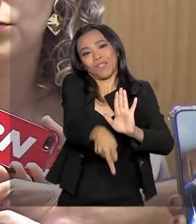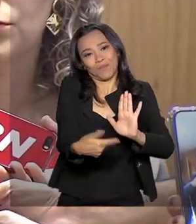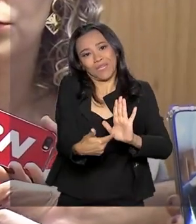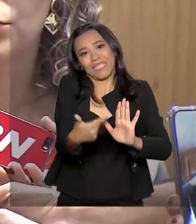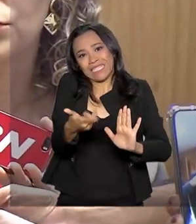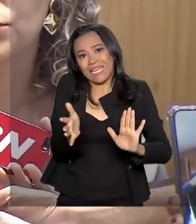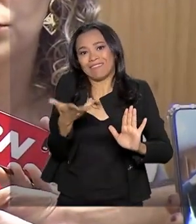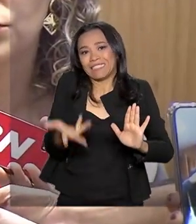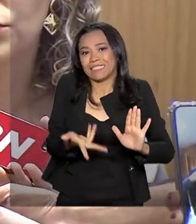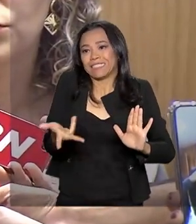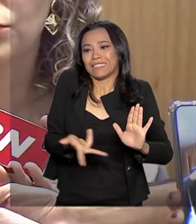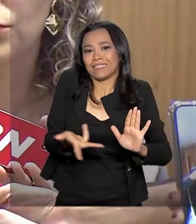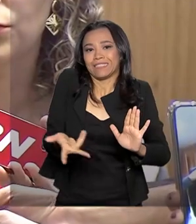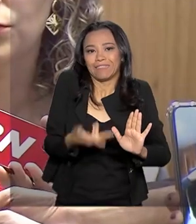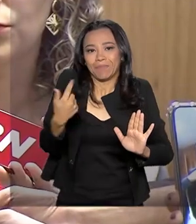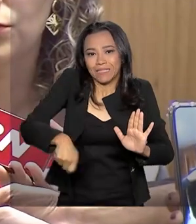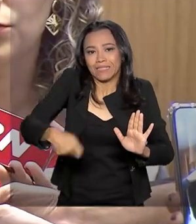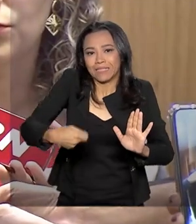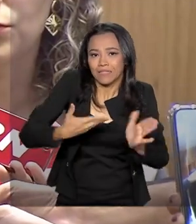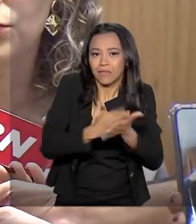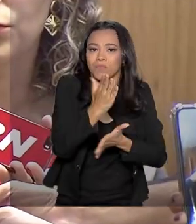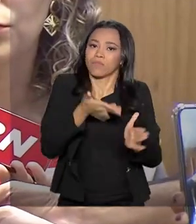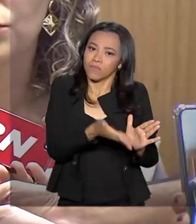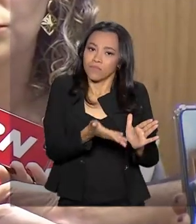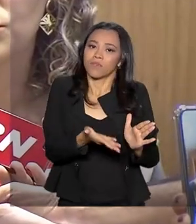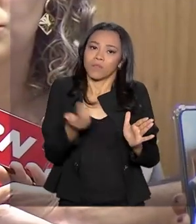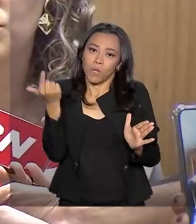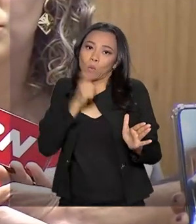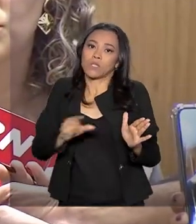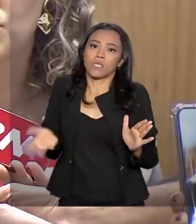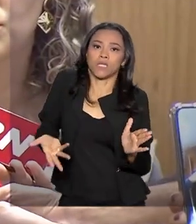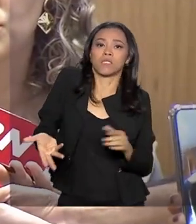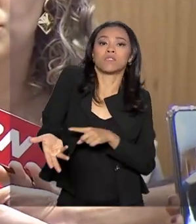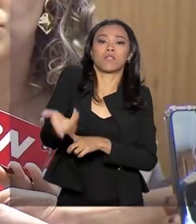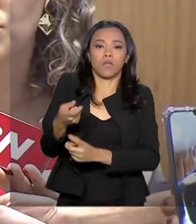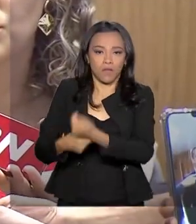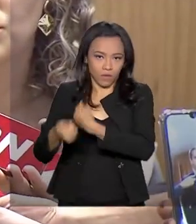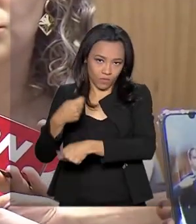um nó fiscal bem importante aí que a solução é a reforma da Previdência. Legenda Zanotto